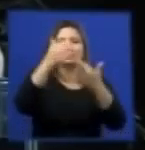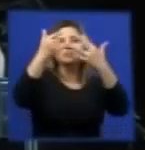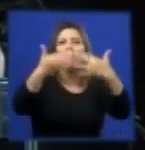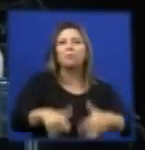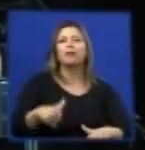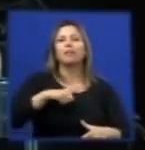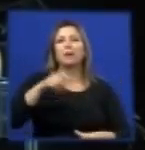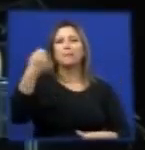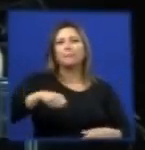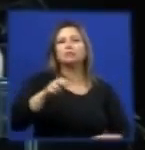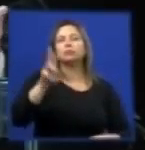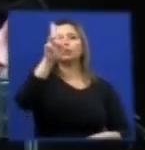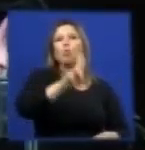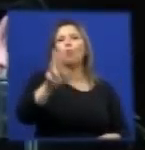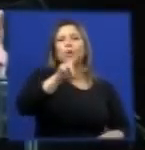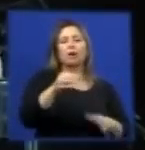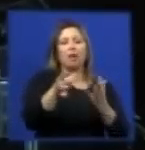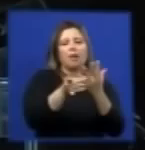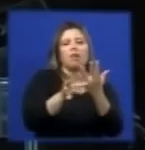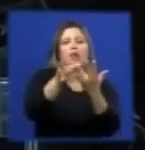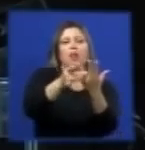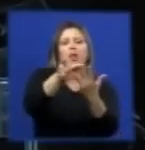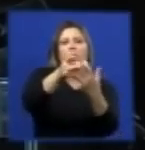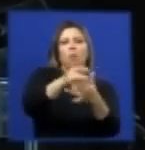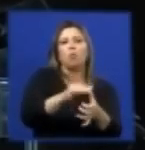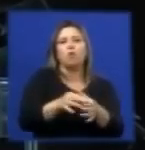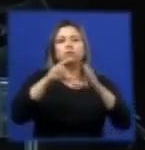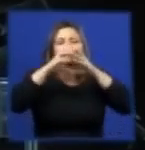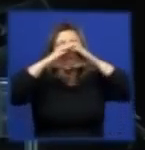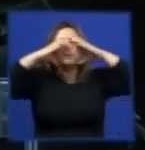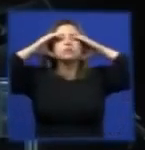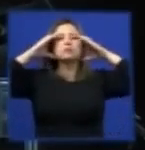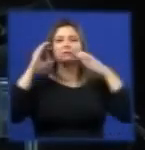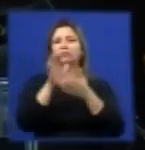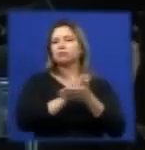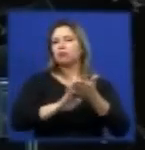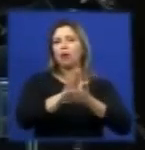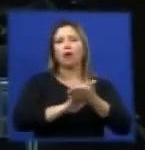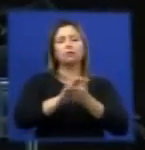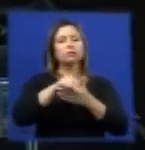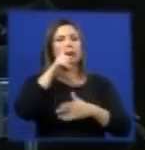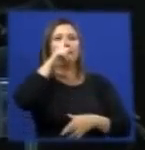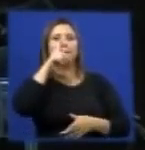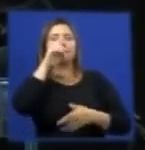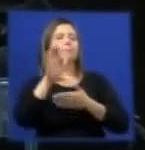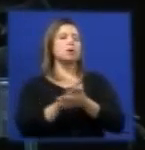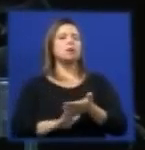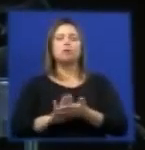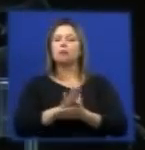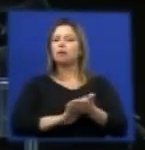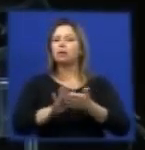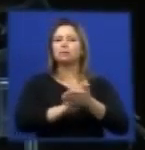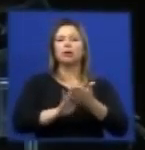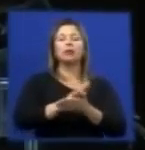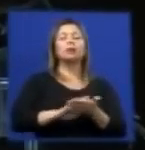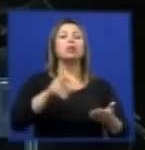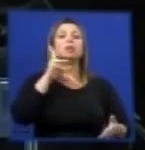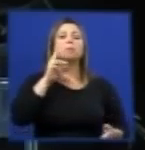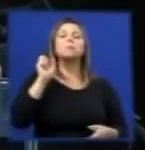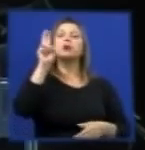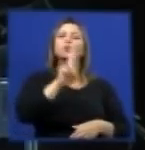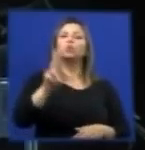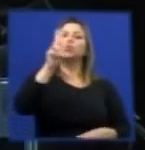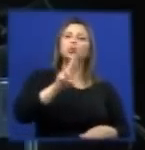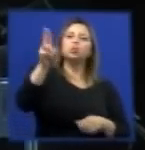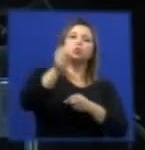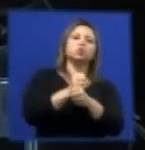utilizar luvas ou precise utilizar máscaras independente mesmo que ele seja utilizado por muito tempo então ele